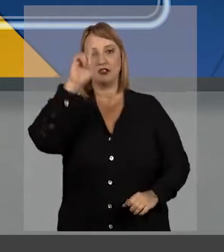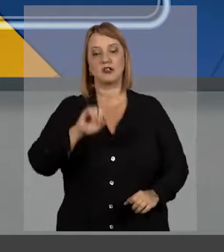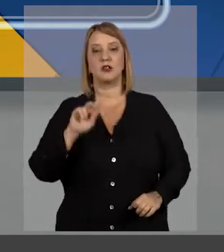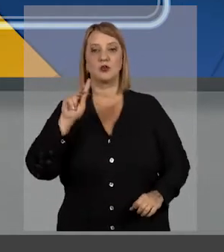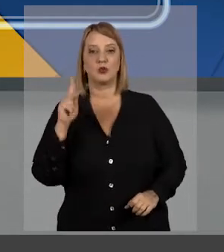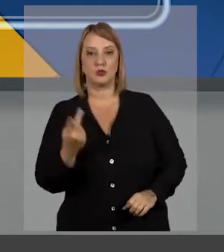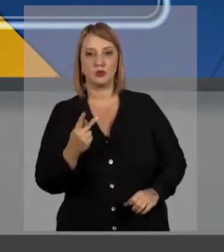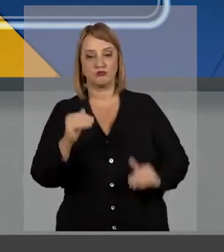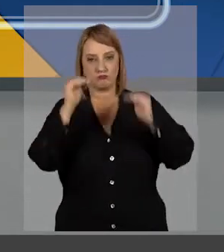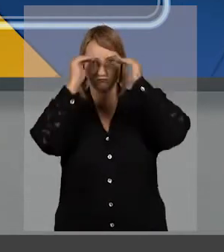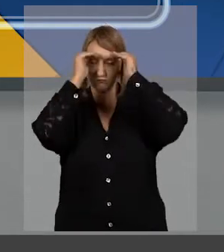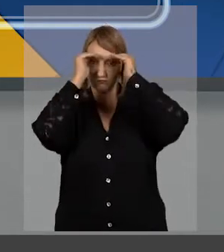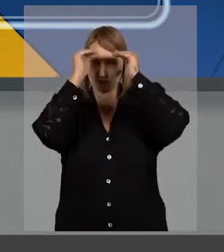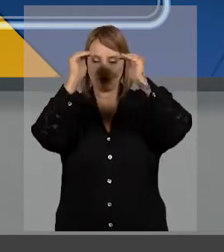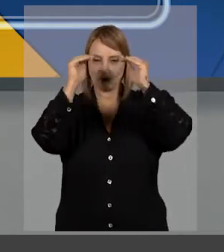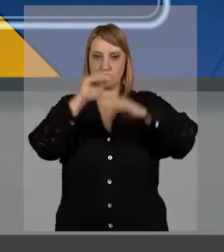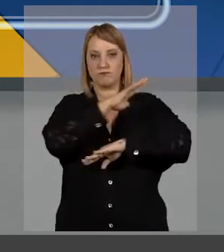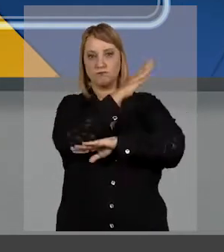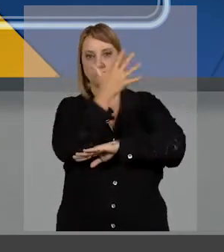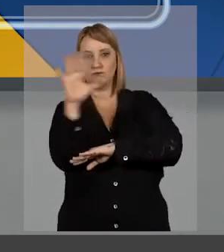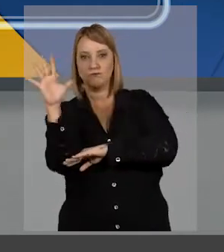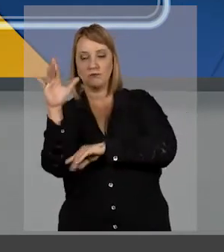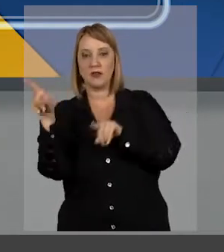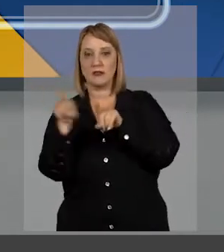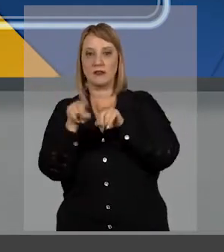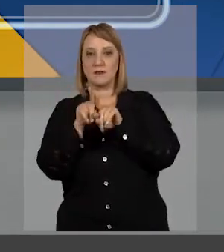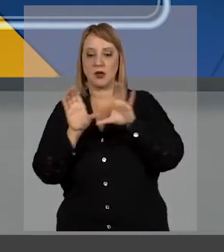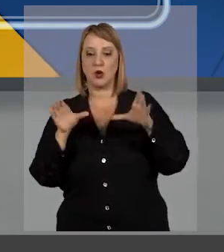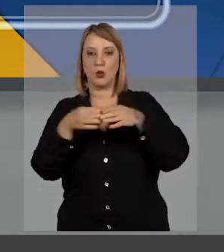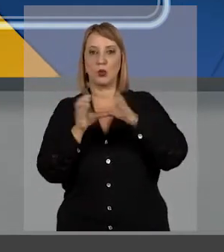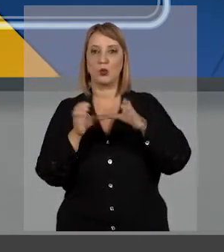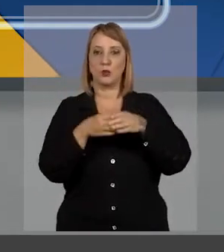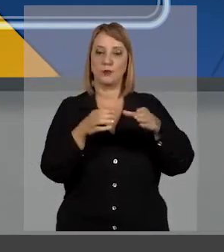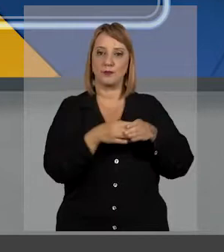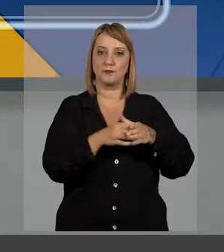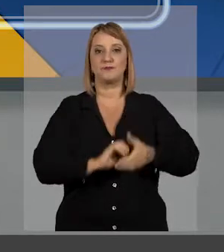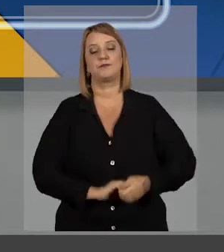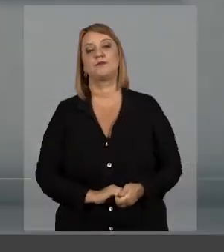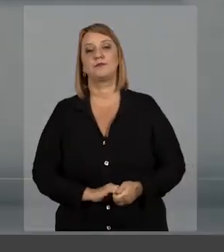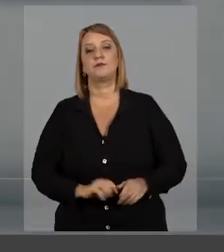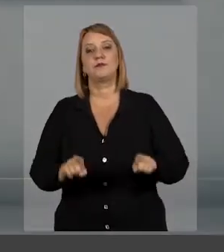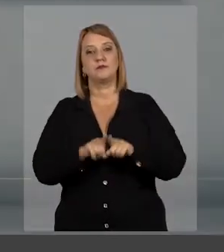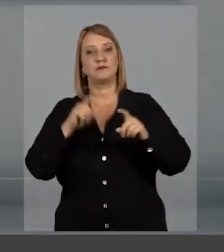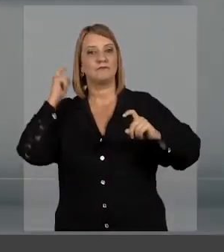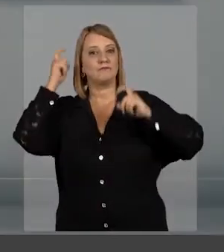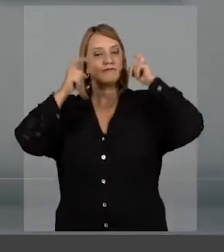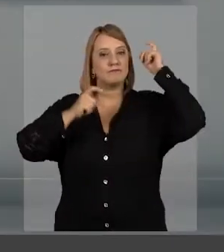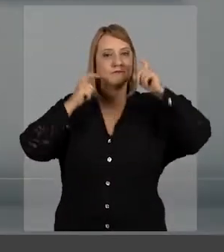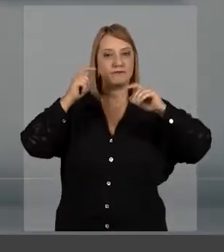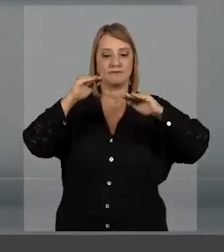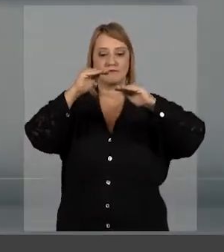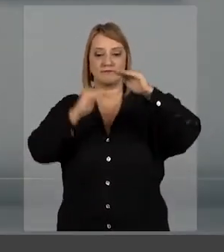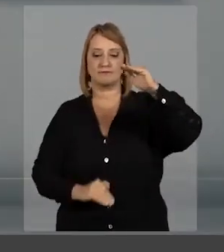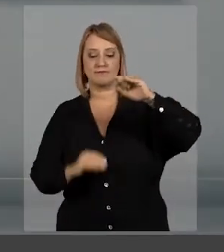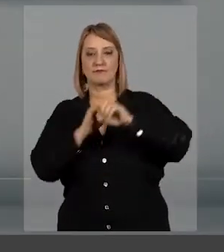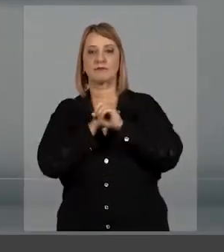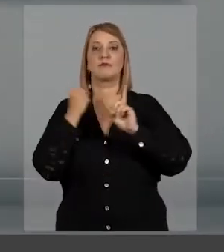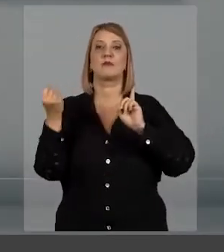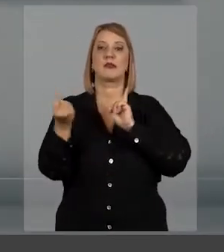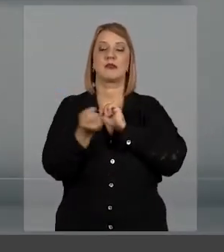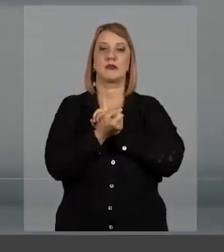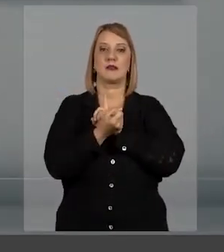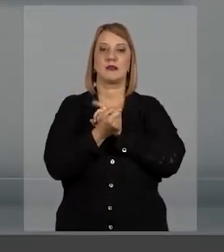valorizar os direitos humanos, o respeito ao meio ambiente e às coletividades, e ainda se preocupar com as